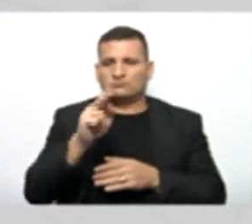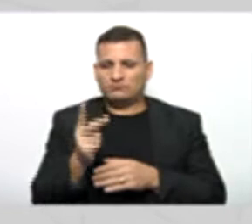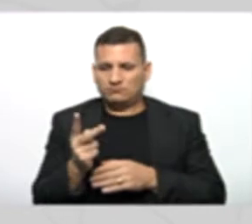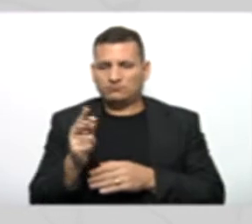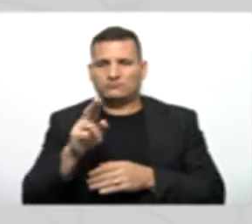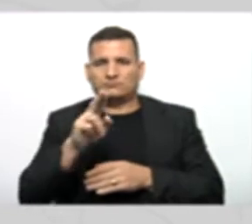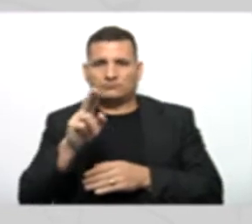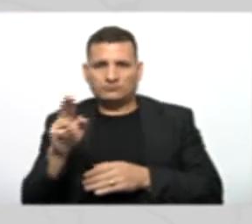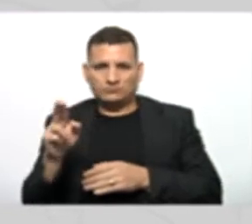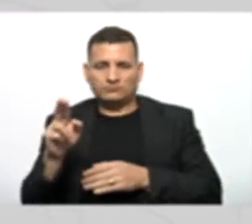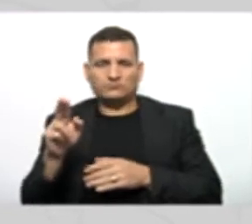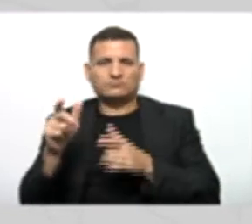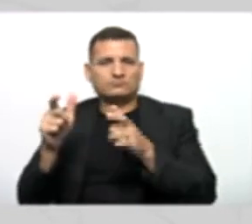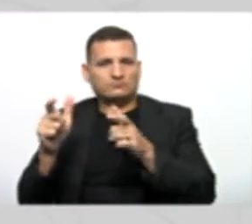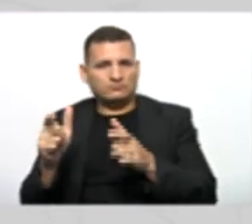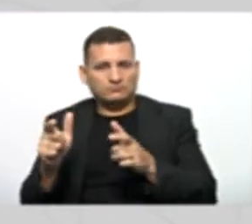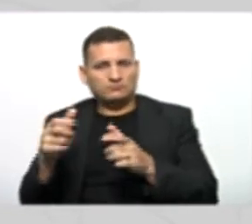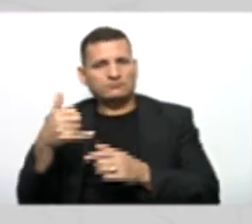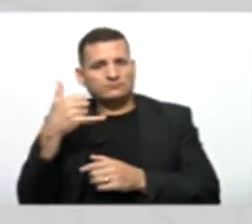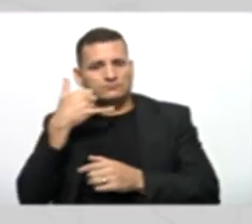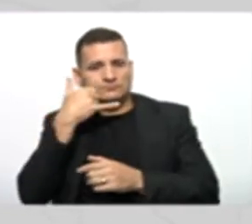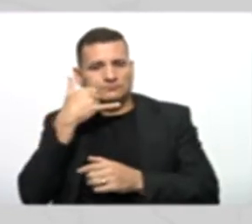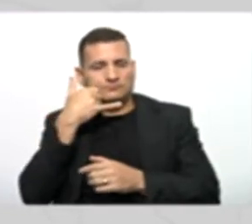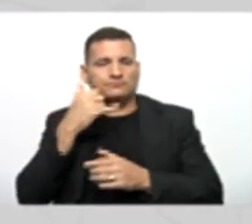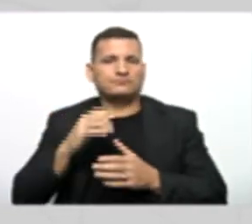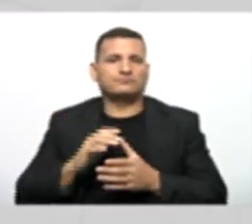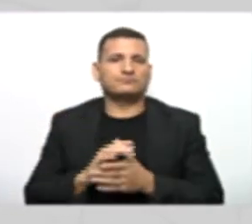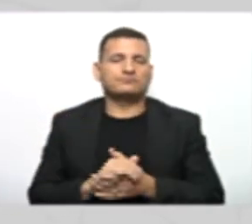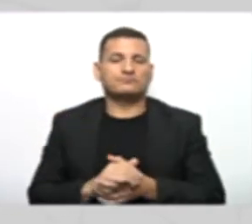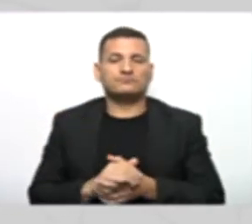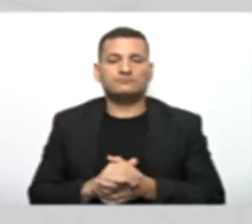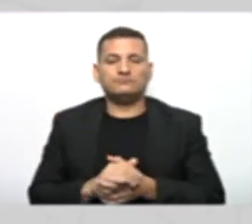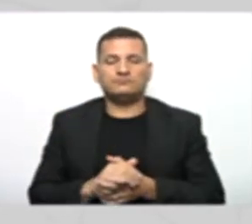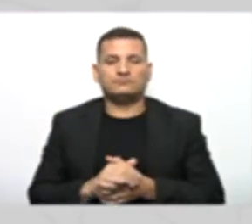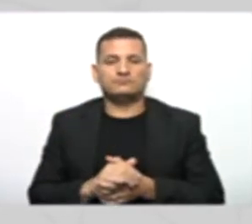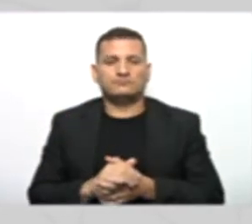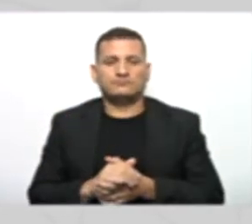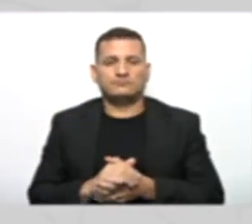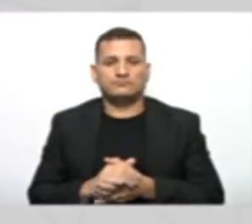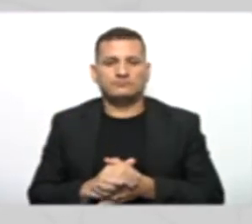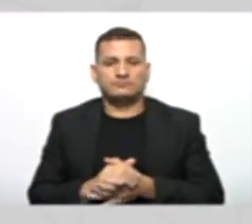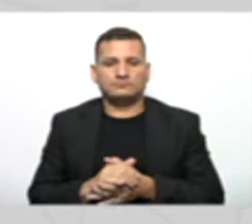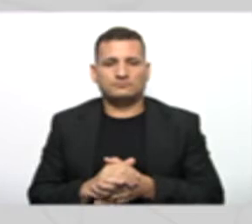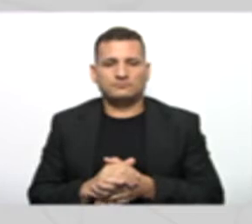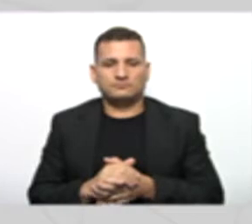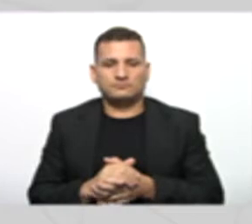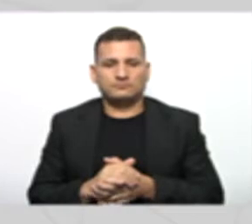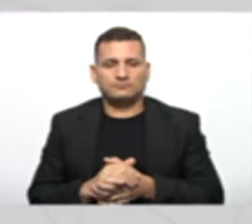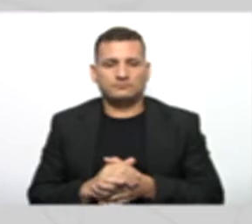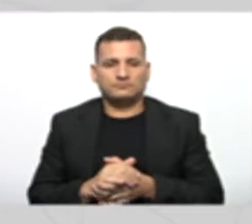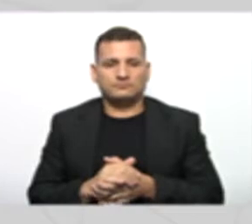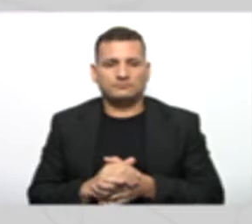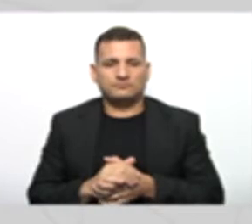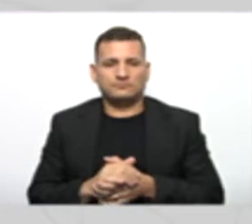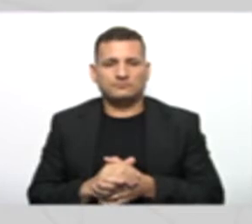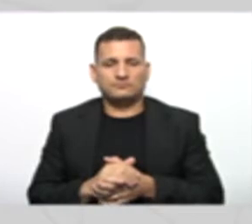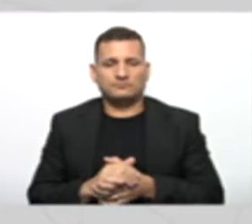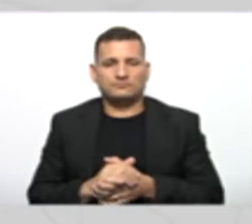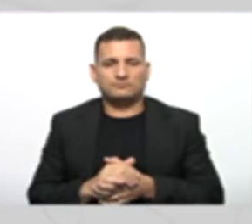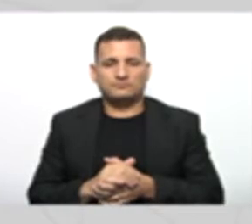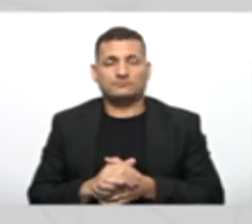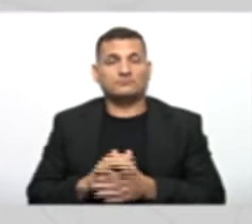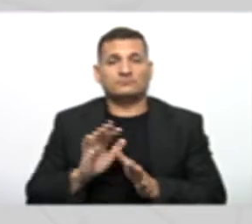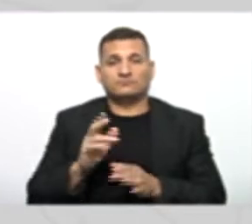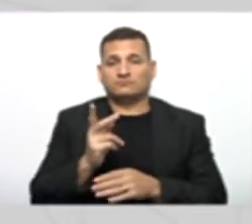nome, endereço e telefone, CNPJ, nome fantasia e inscrição estadual. As duas